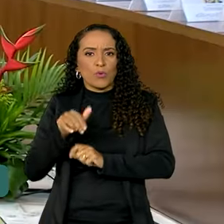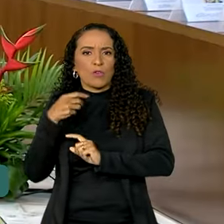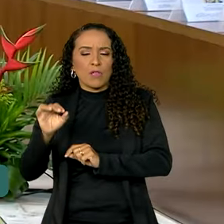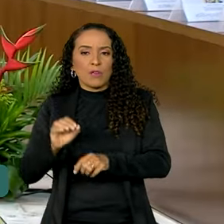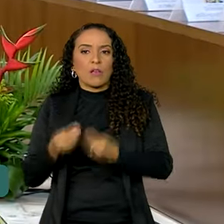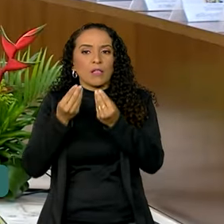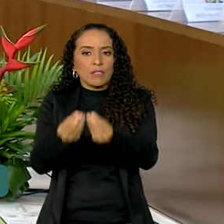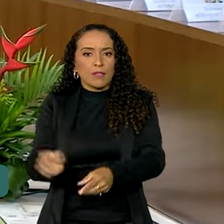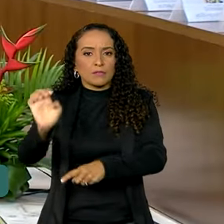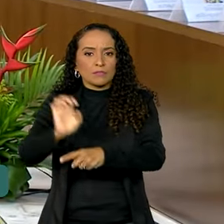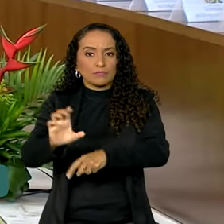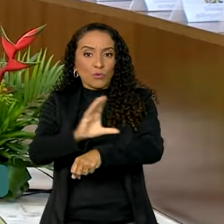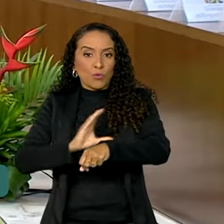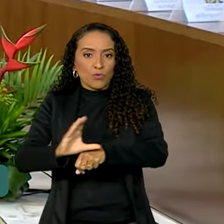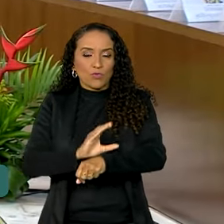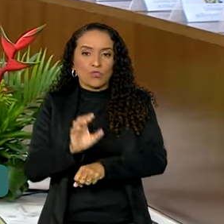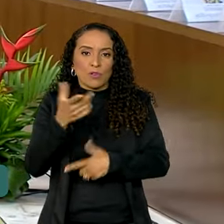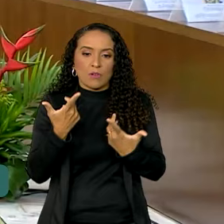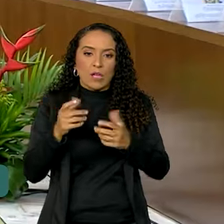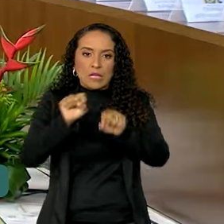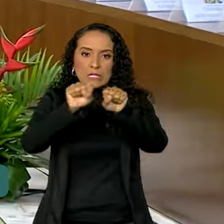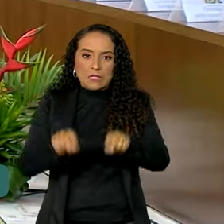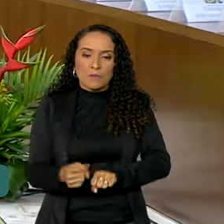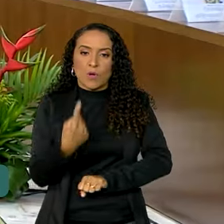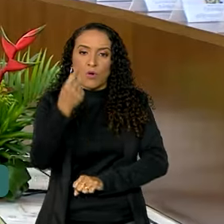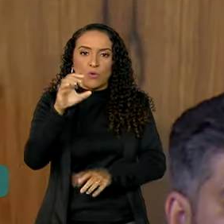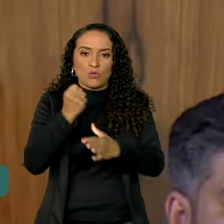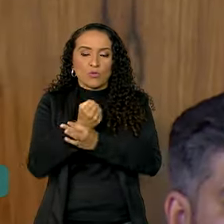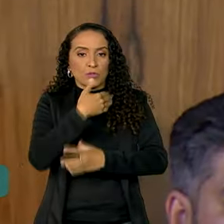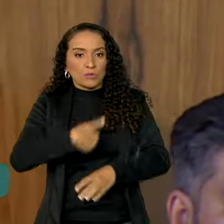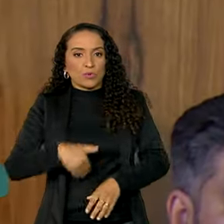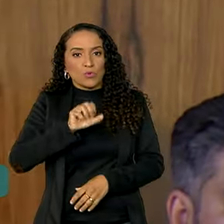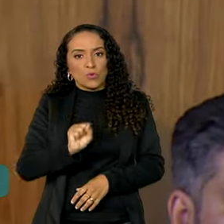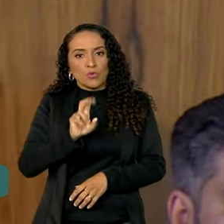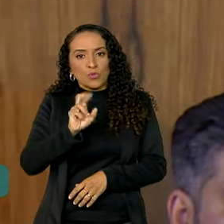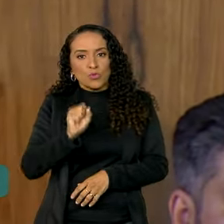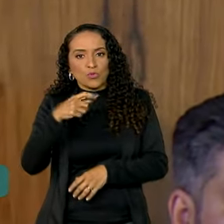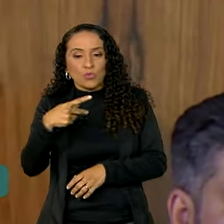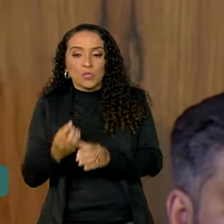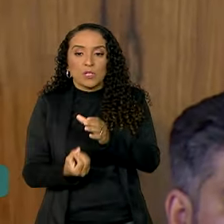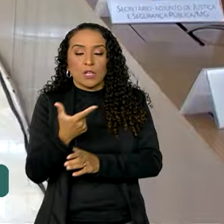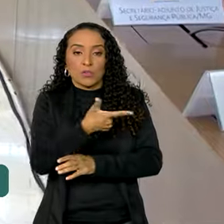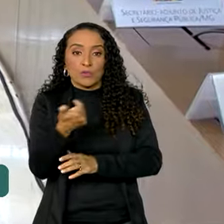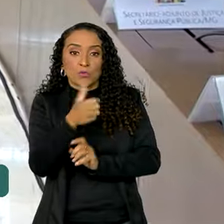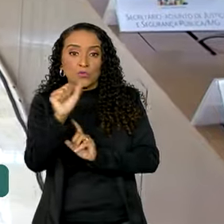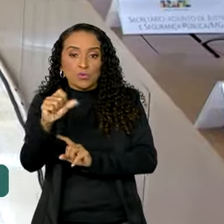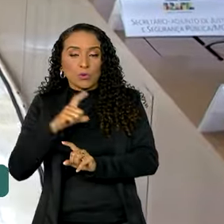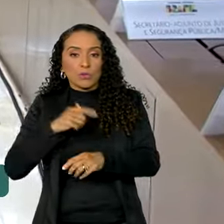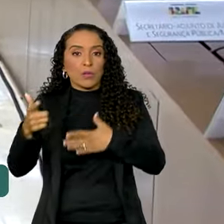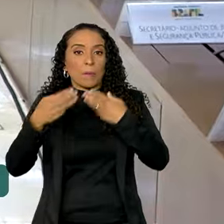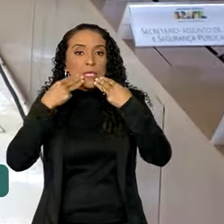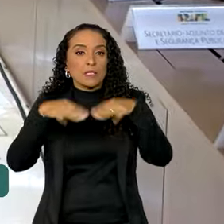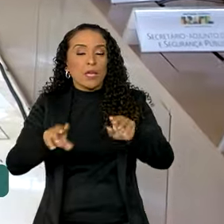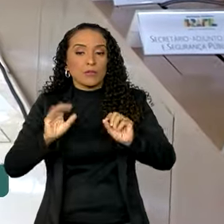status constitucional ao Sistema Único de Segurança Pública, o SUSP, criado em 2018 e que tem como missão